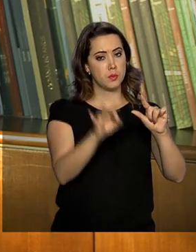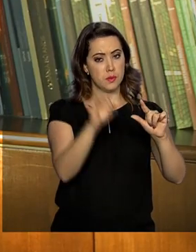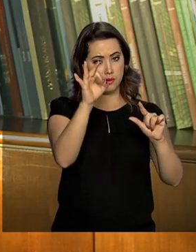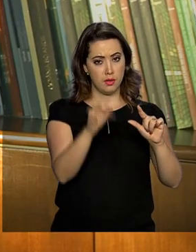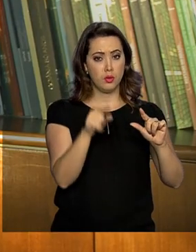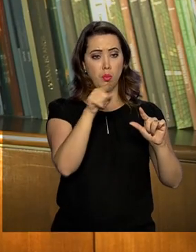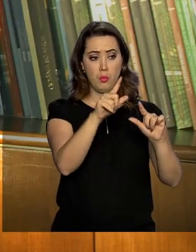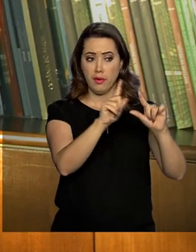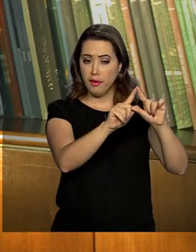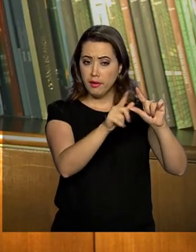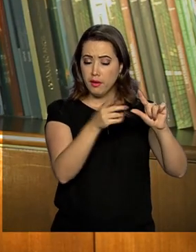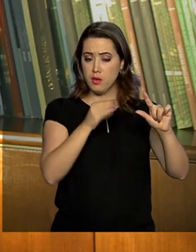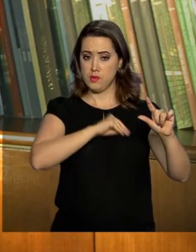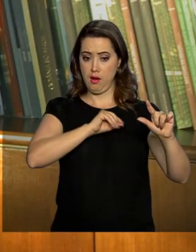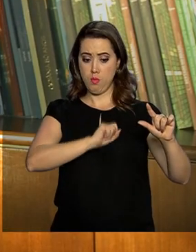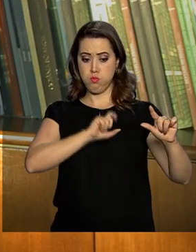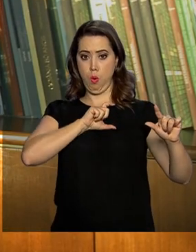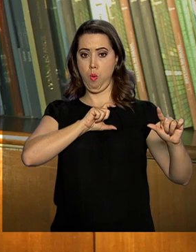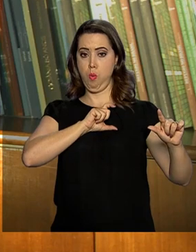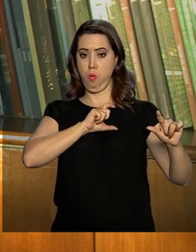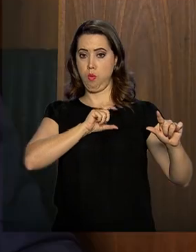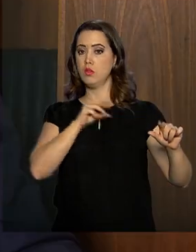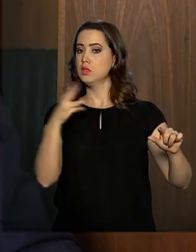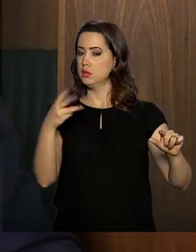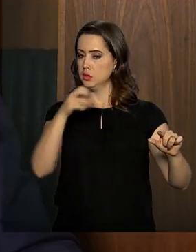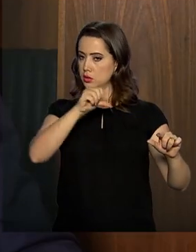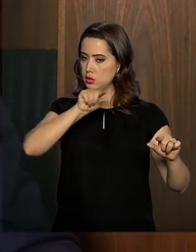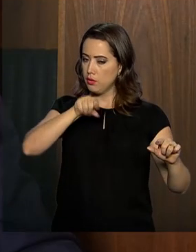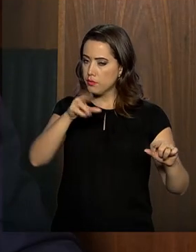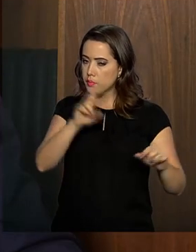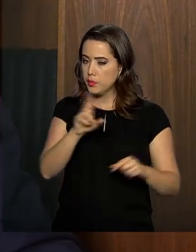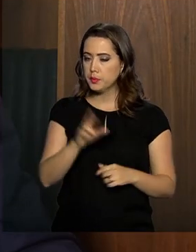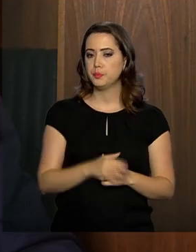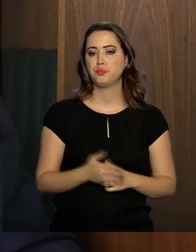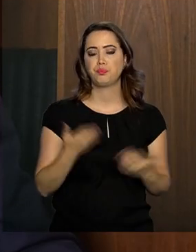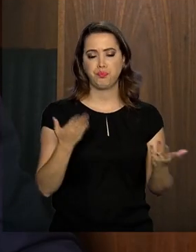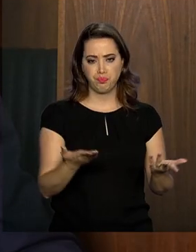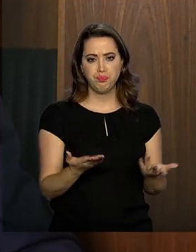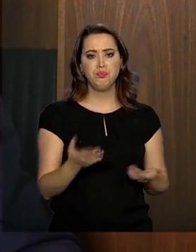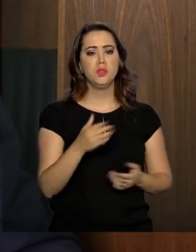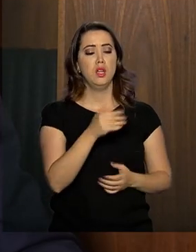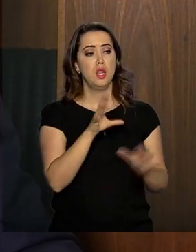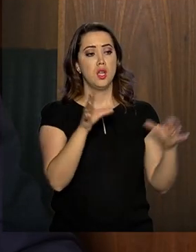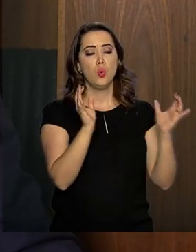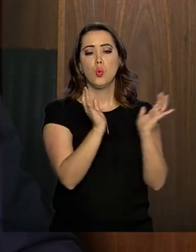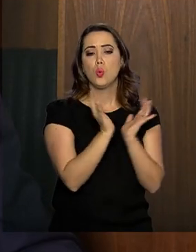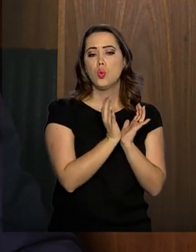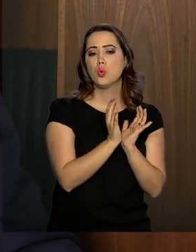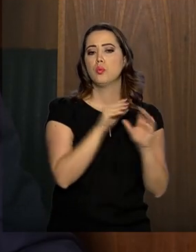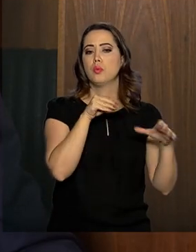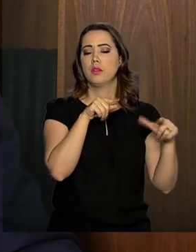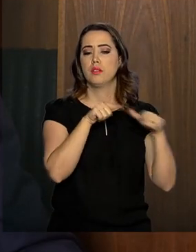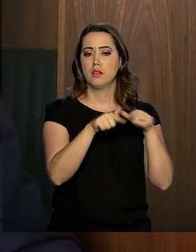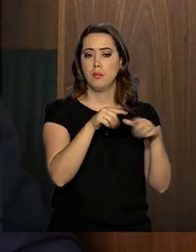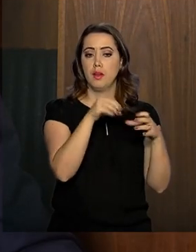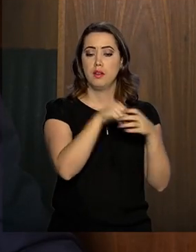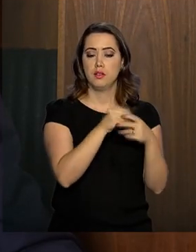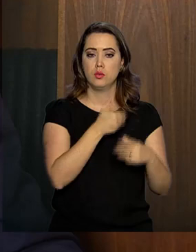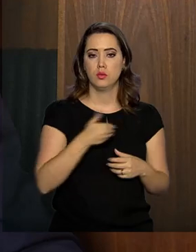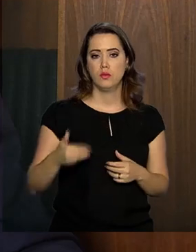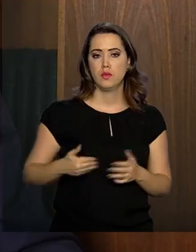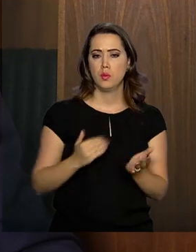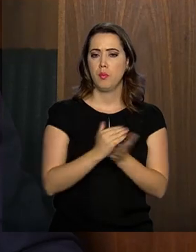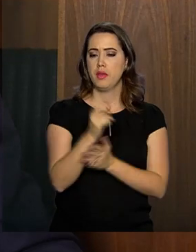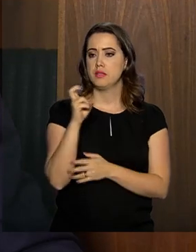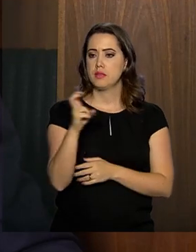A idade de partida para funcionários públicos já começa de 56 anos e 61 anos. As transições são